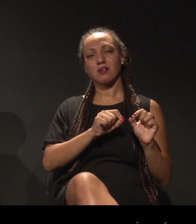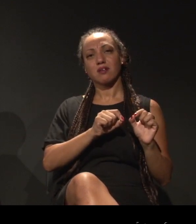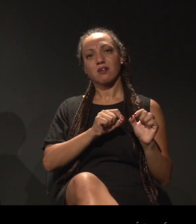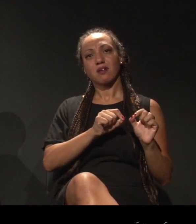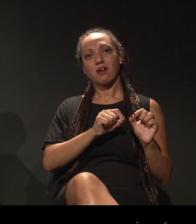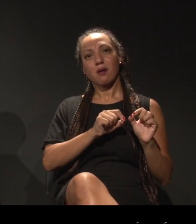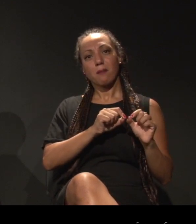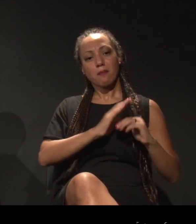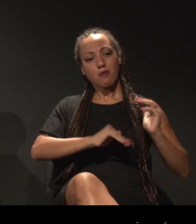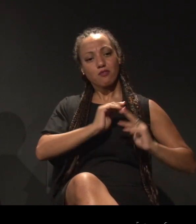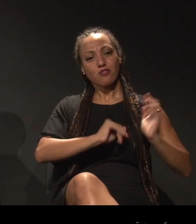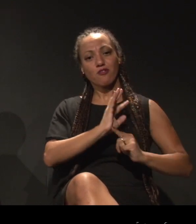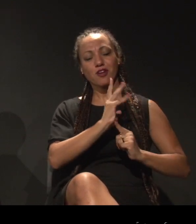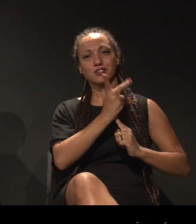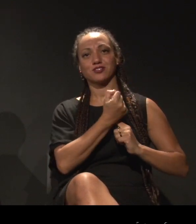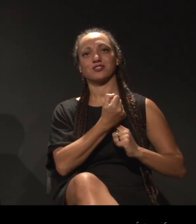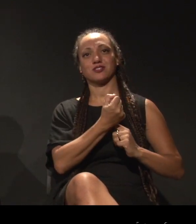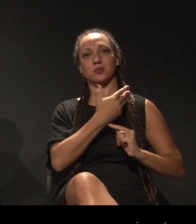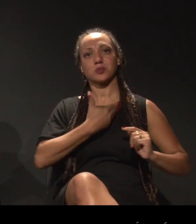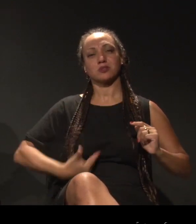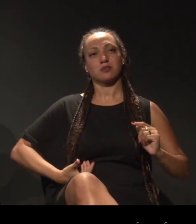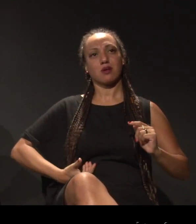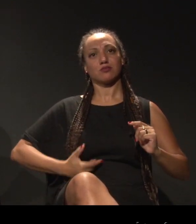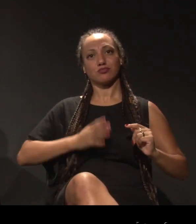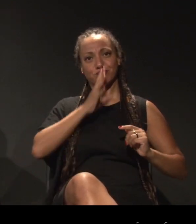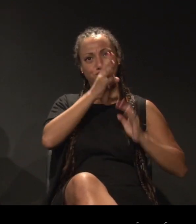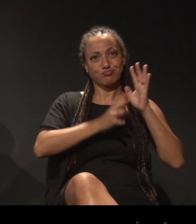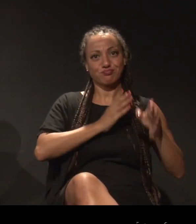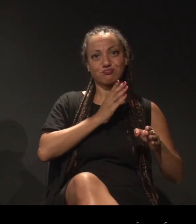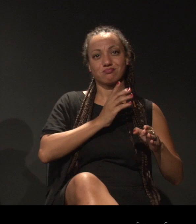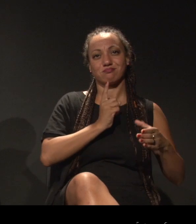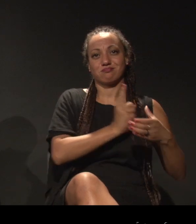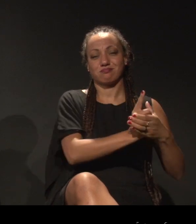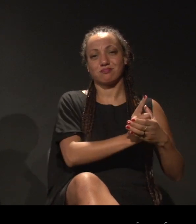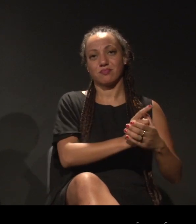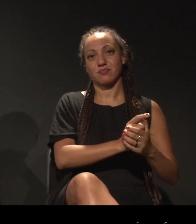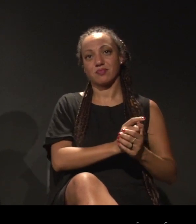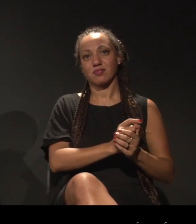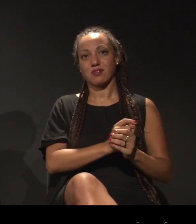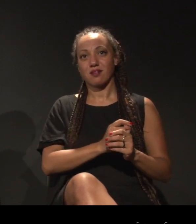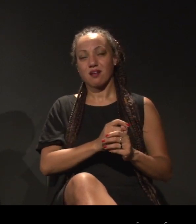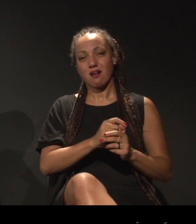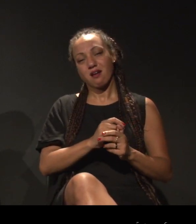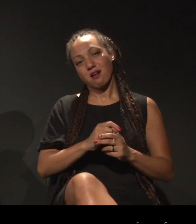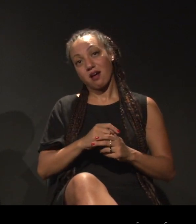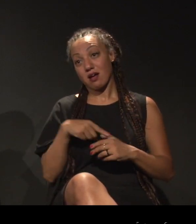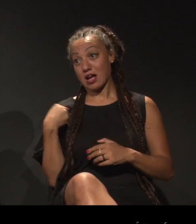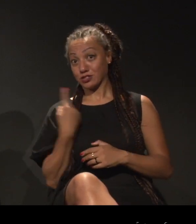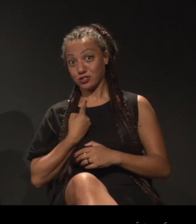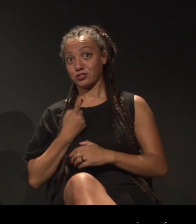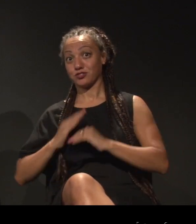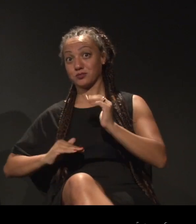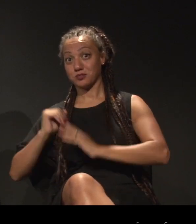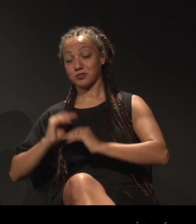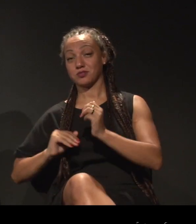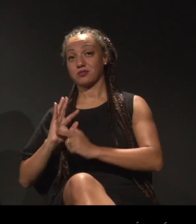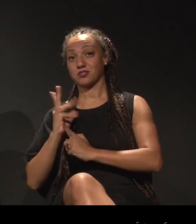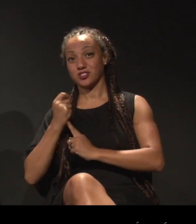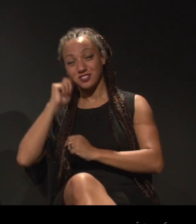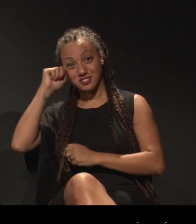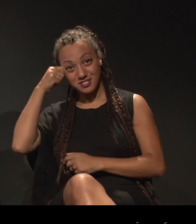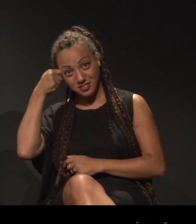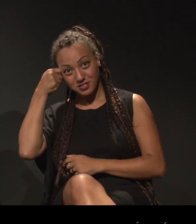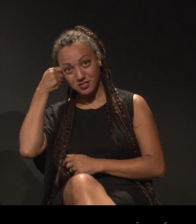em relação às produções artísticas, no nosso caso, as produções artísticas negras, feitas